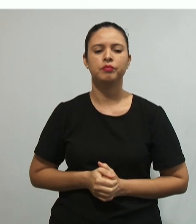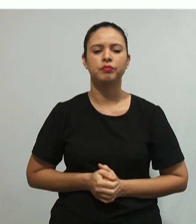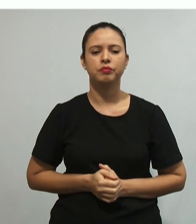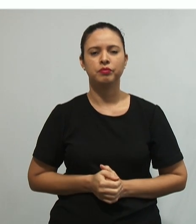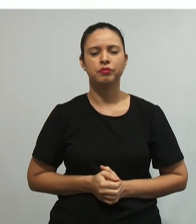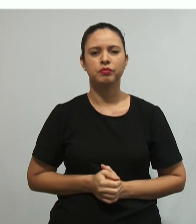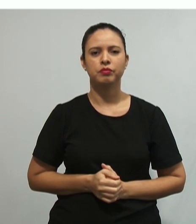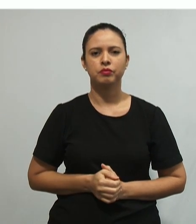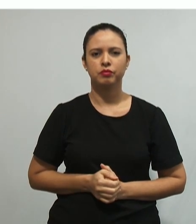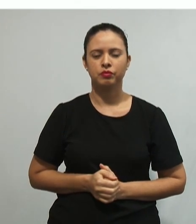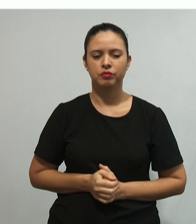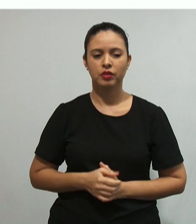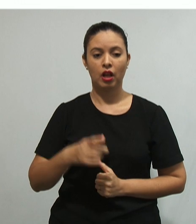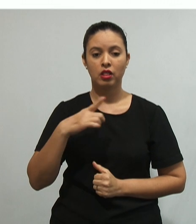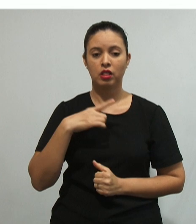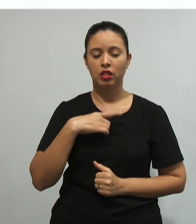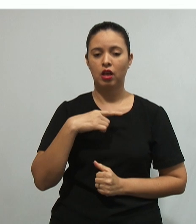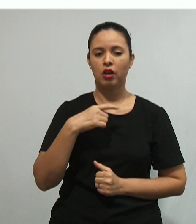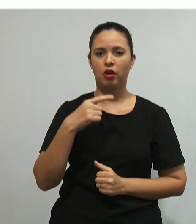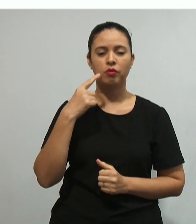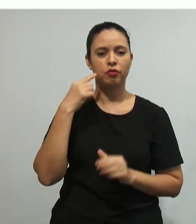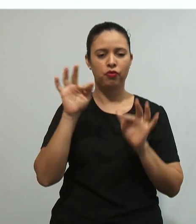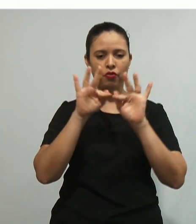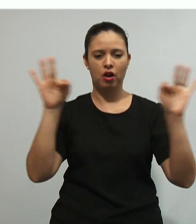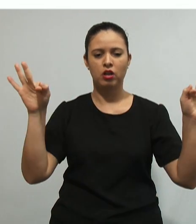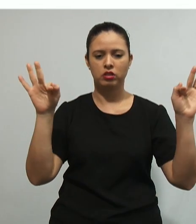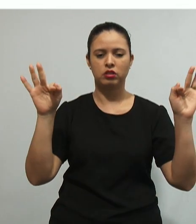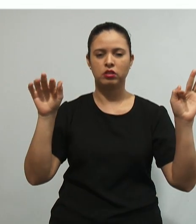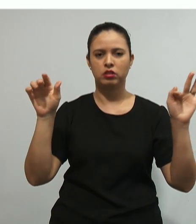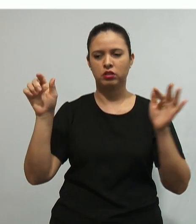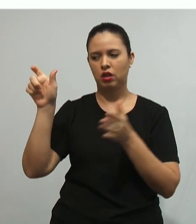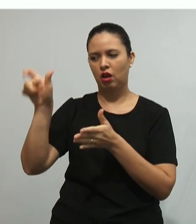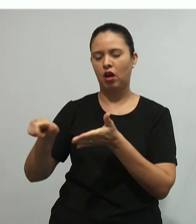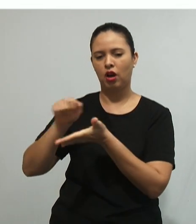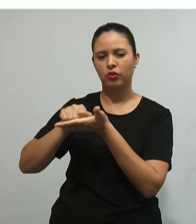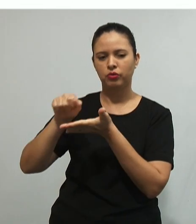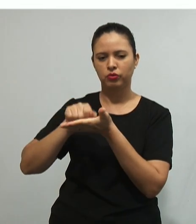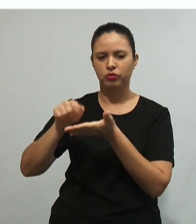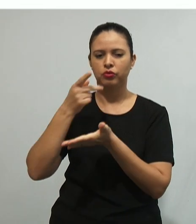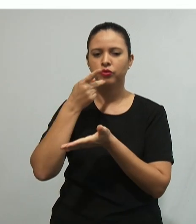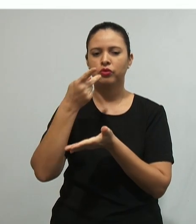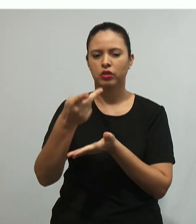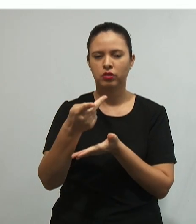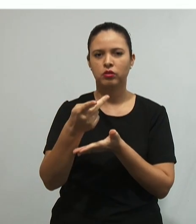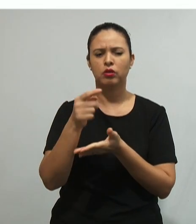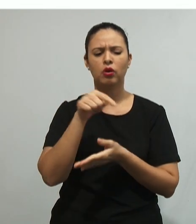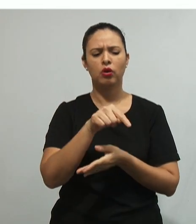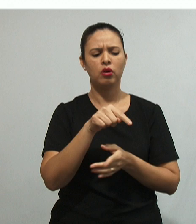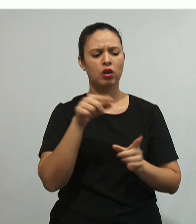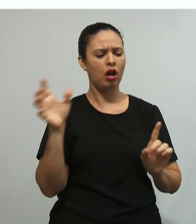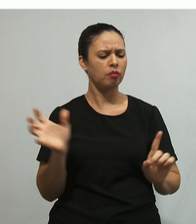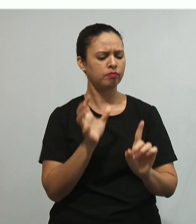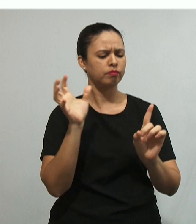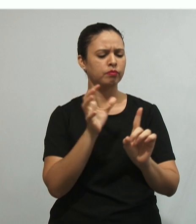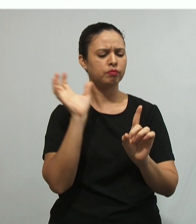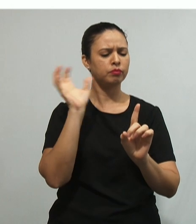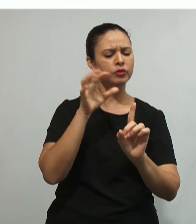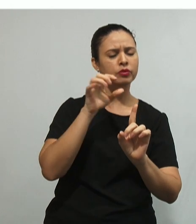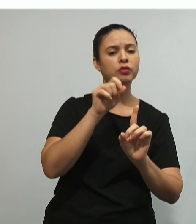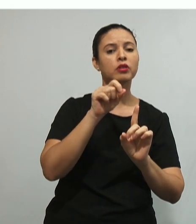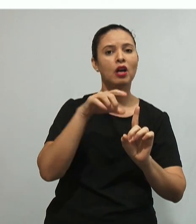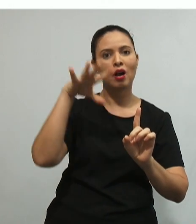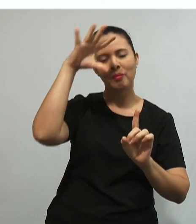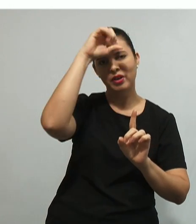Bem, aqui tem uma citação de Moreira que diz assim, o fator isolado que mais influencia a aprendizagem é aquilo que o aluno já